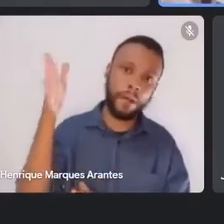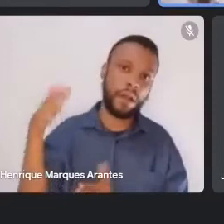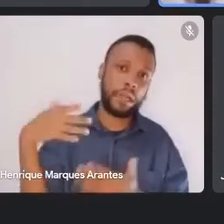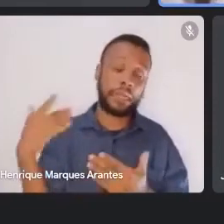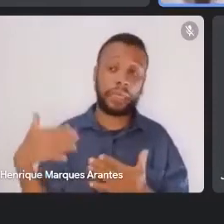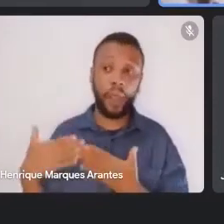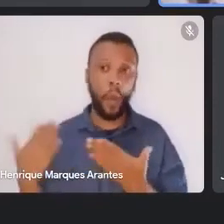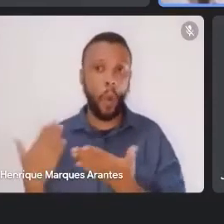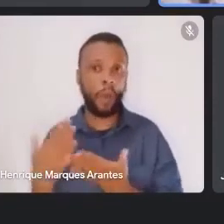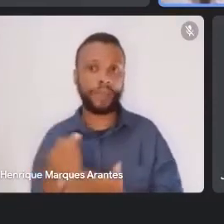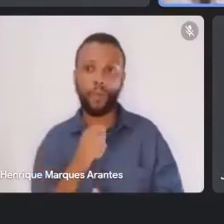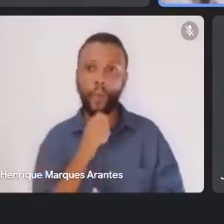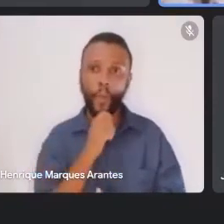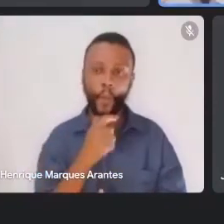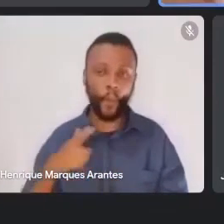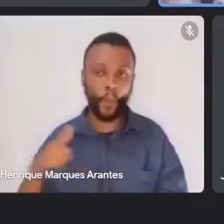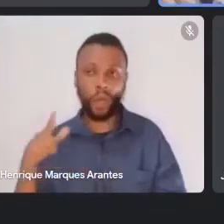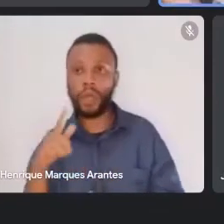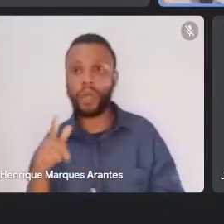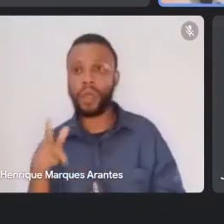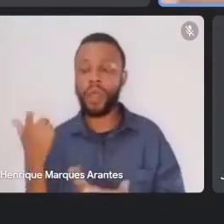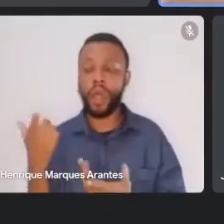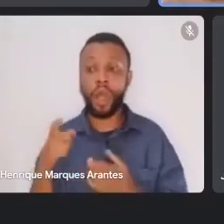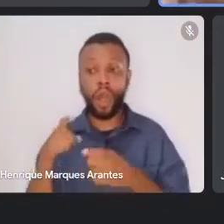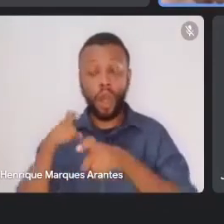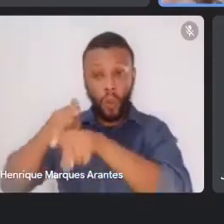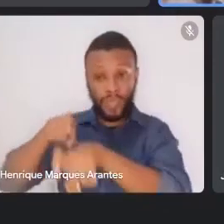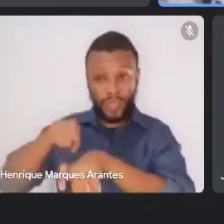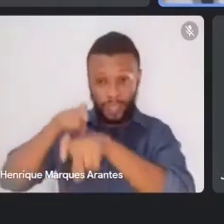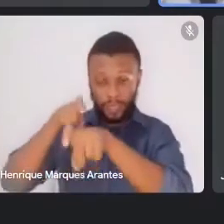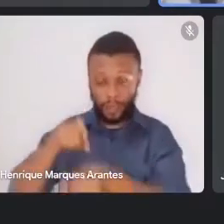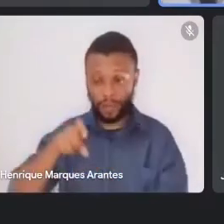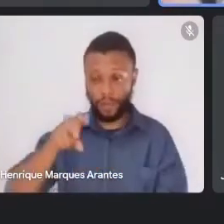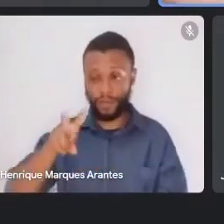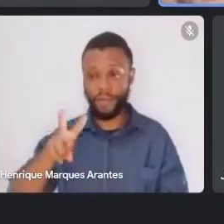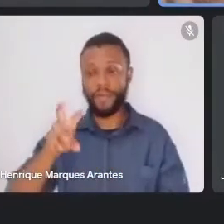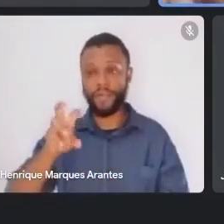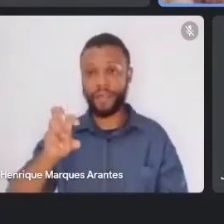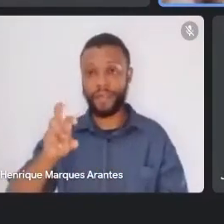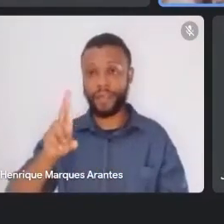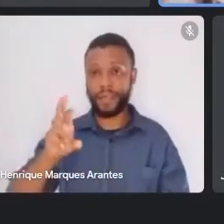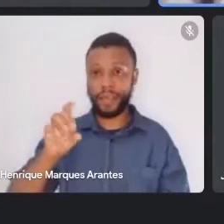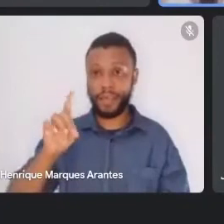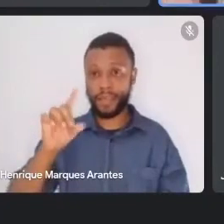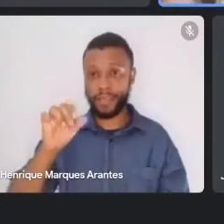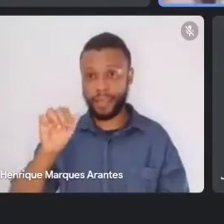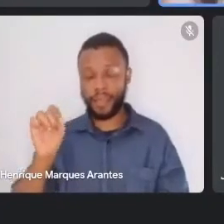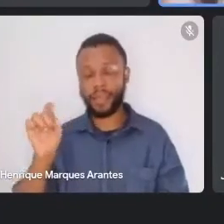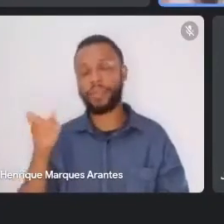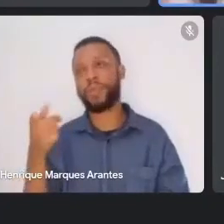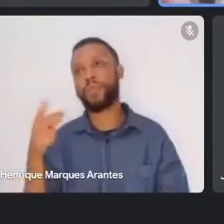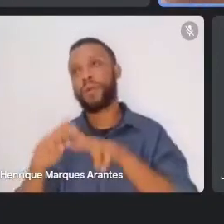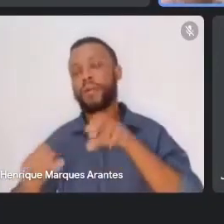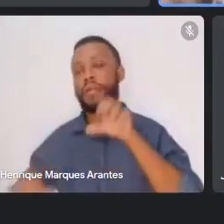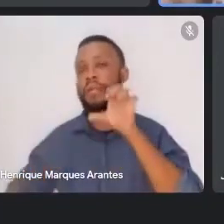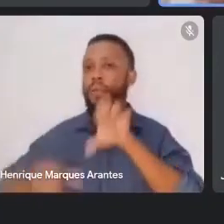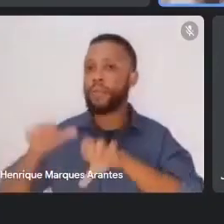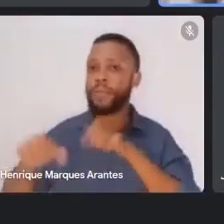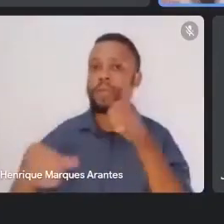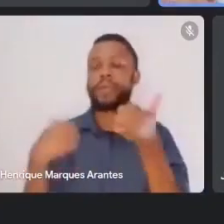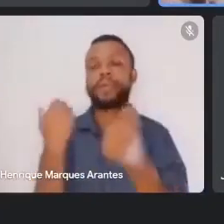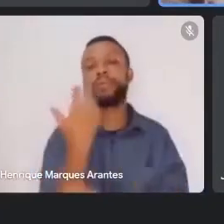Grande Sertão Veredas, porque, com o desmatamento, todas as mudanças ambientais,